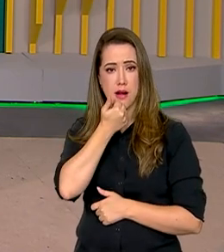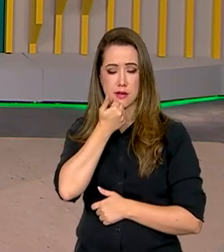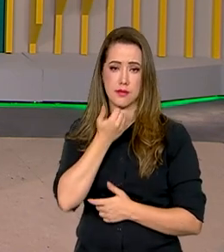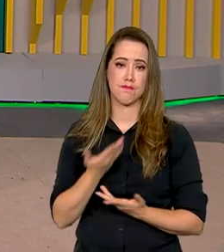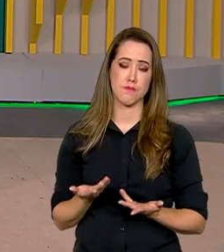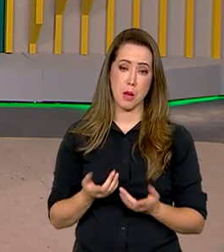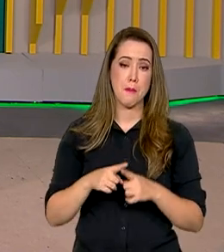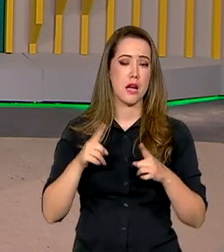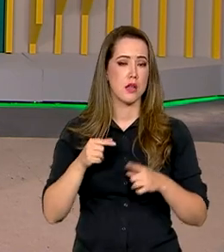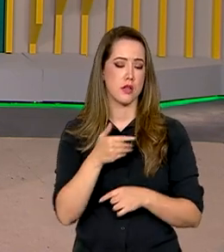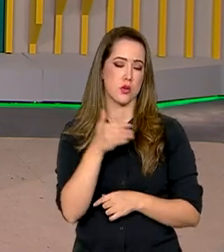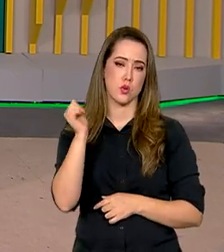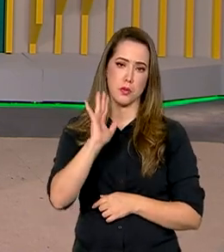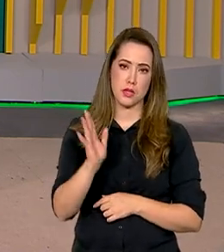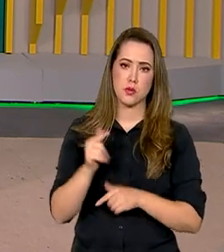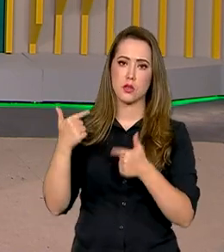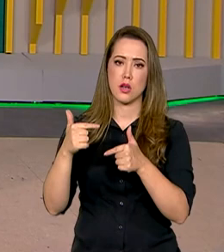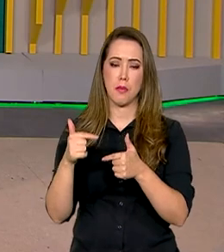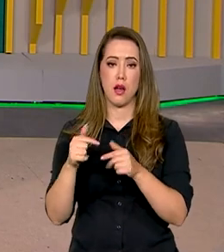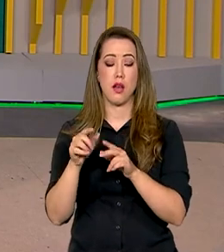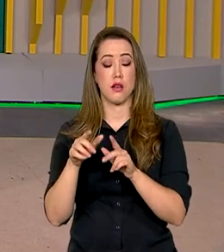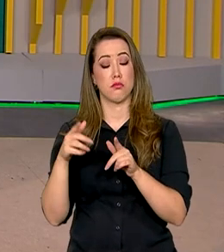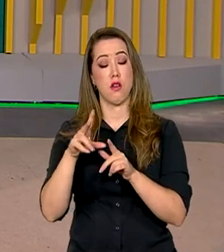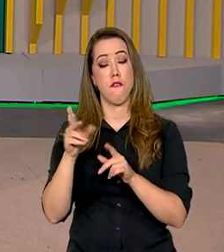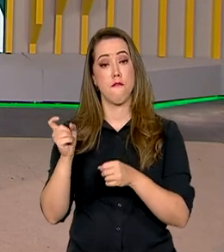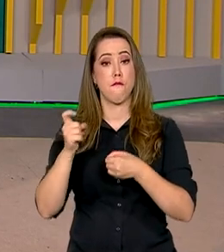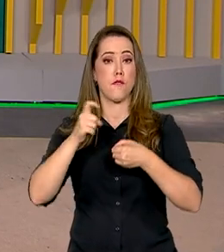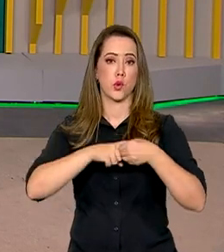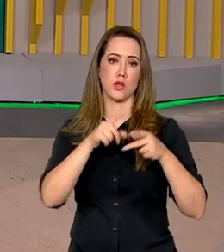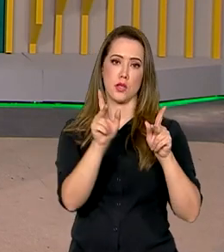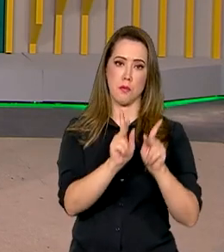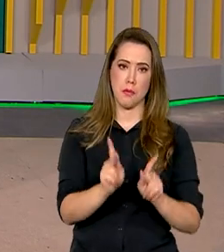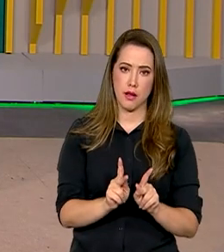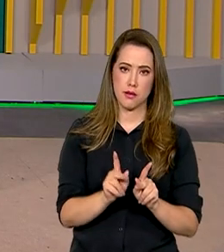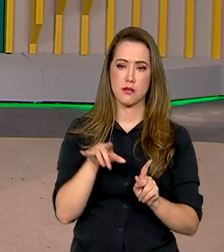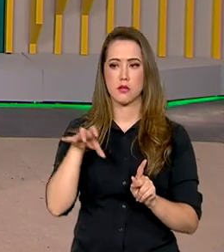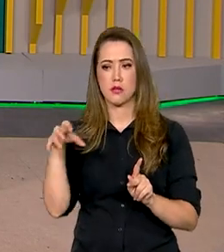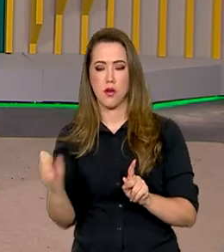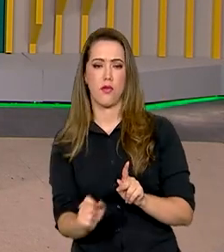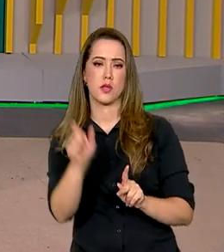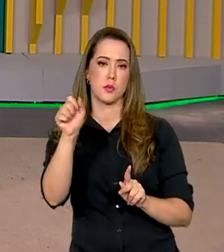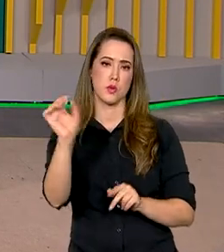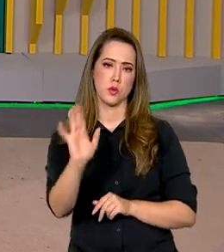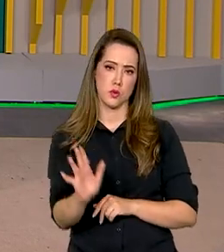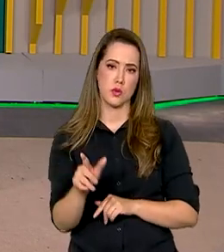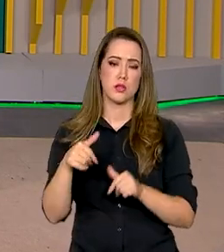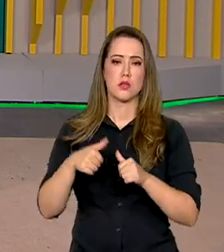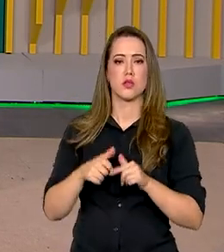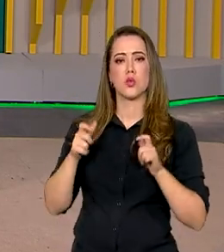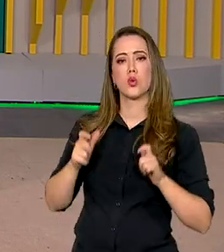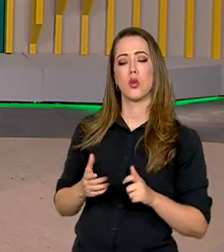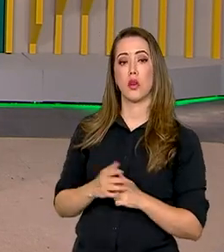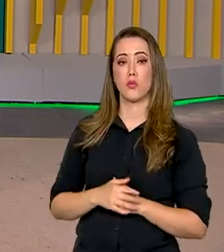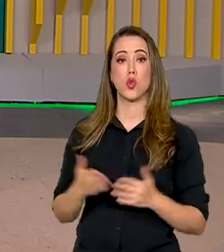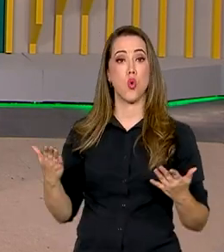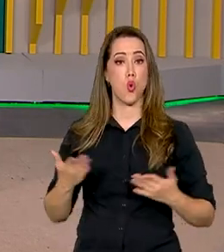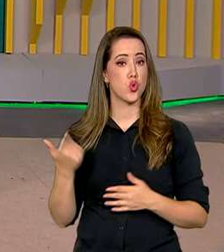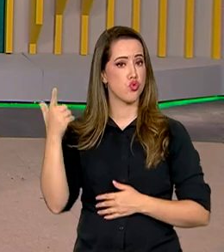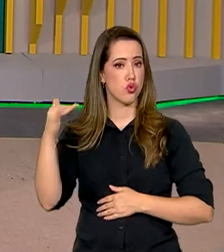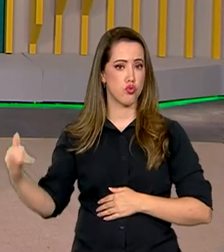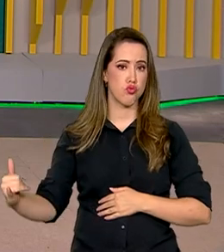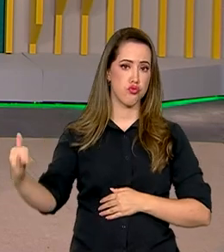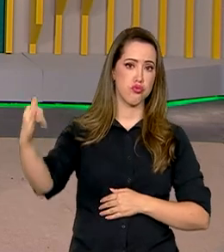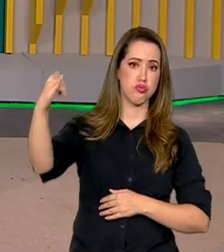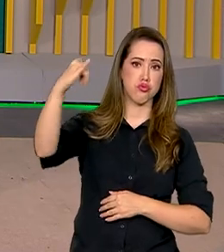em Paz de repatriação de brasileiros que estão na zona de confronto. Hoje mais um voo decolou de Tel Aviv,